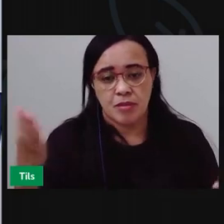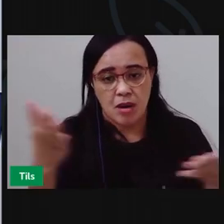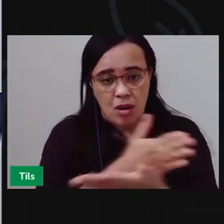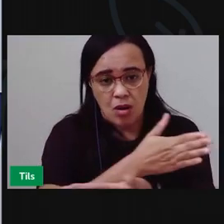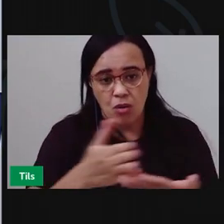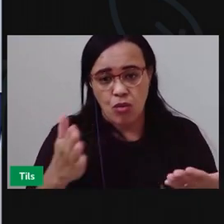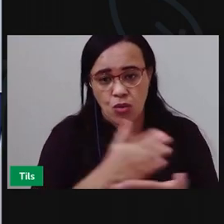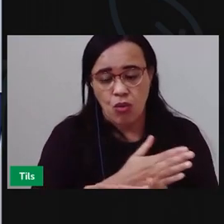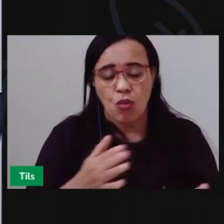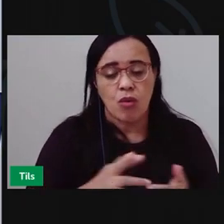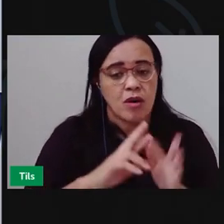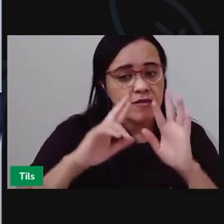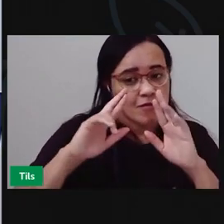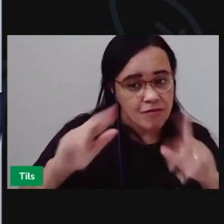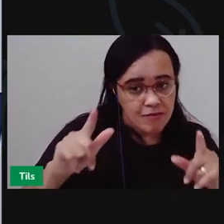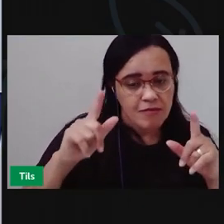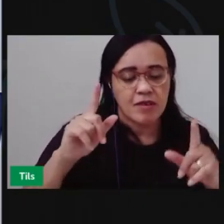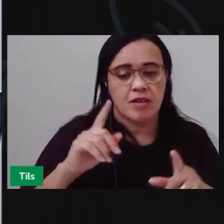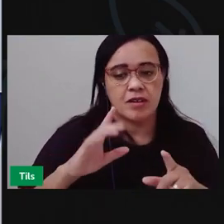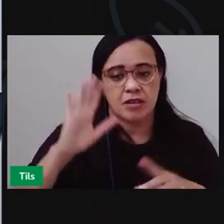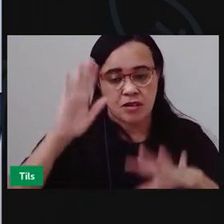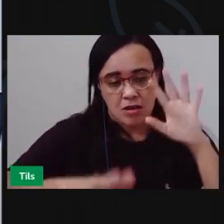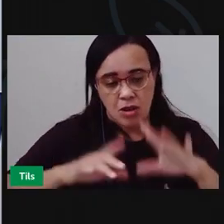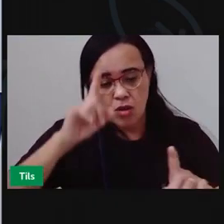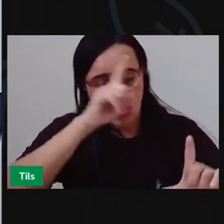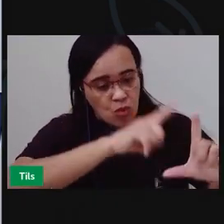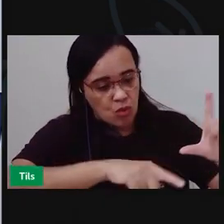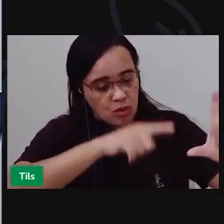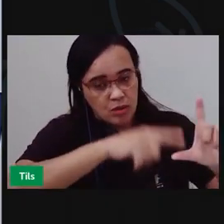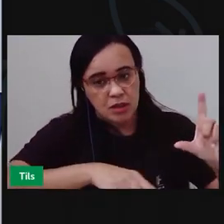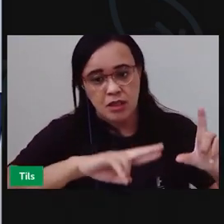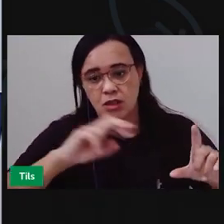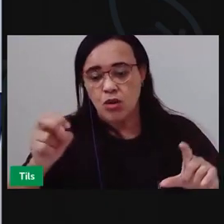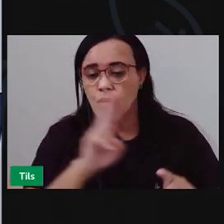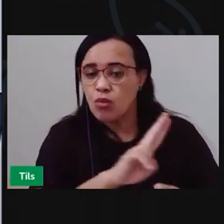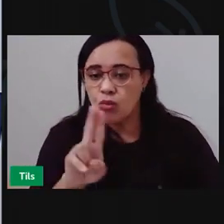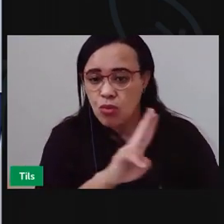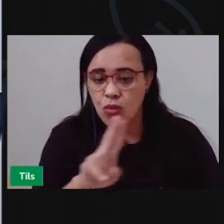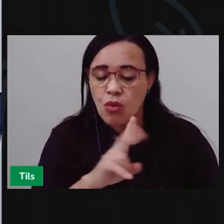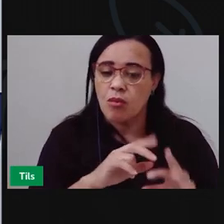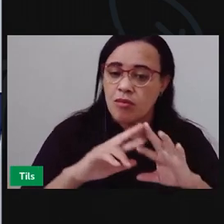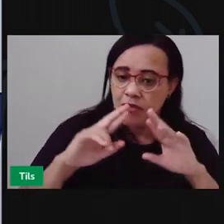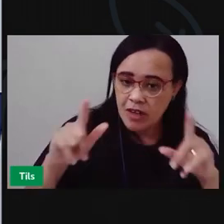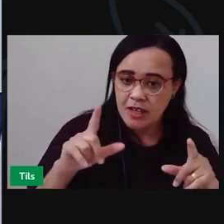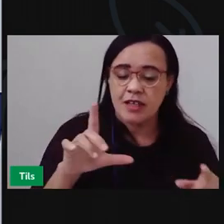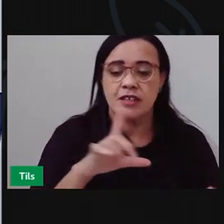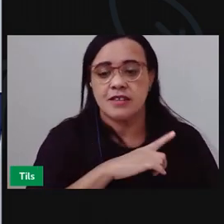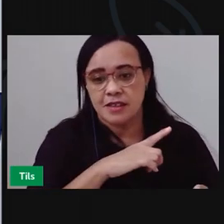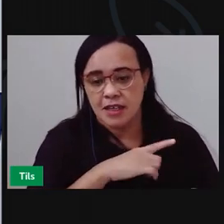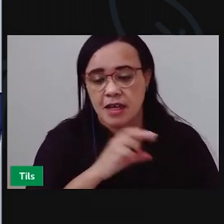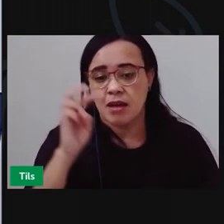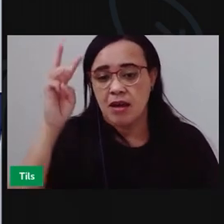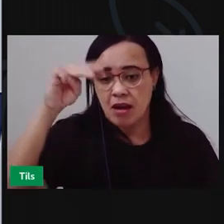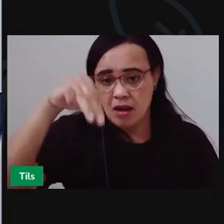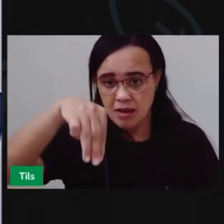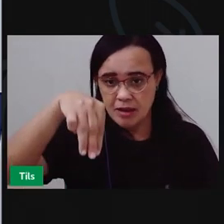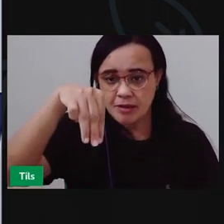som É diferente Do nome Por exemplo A letra M Que tem o som De